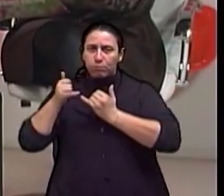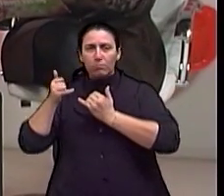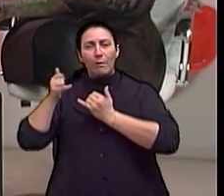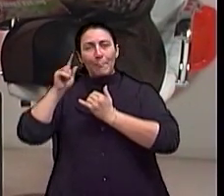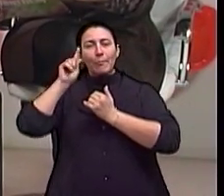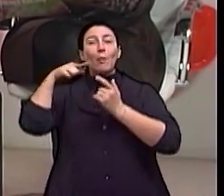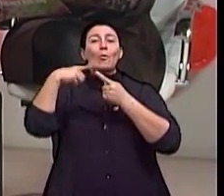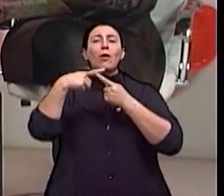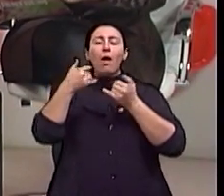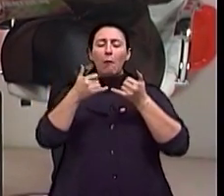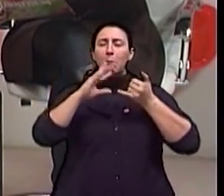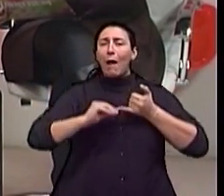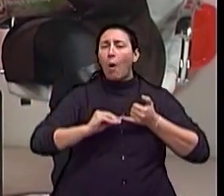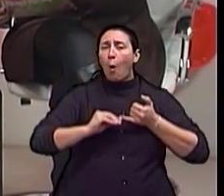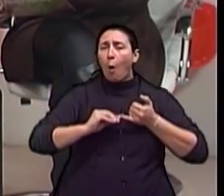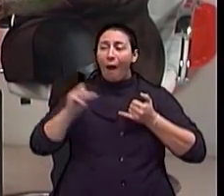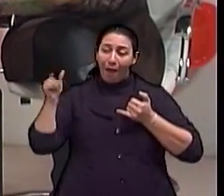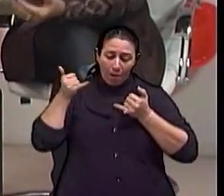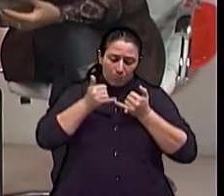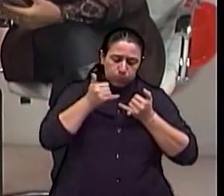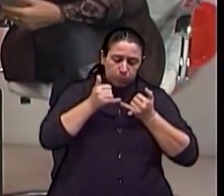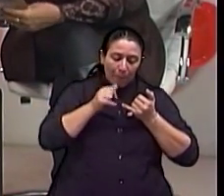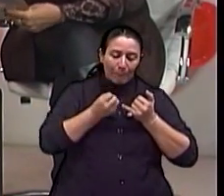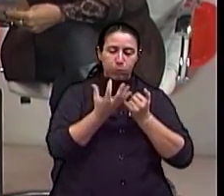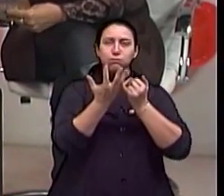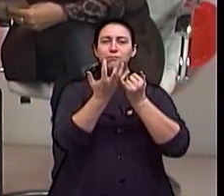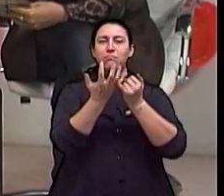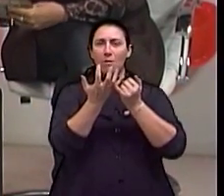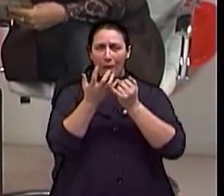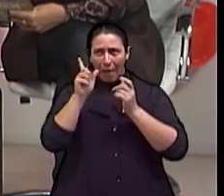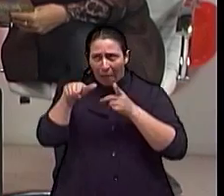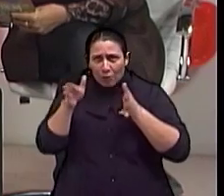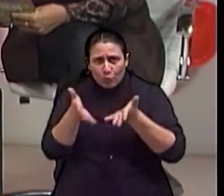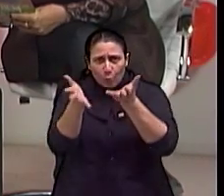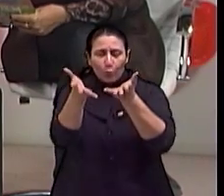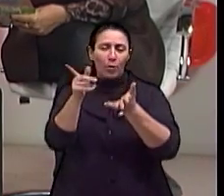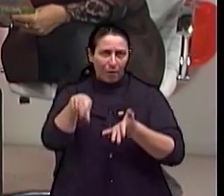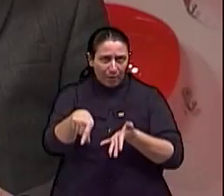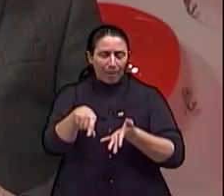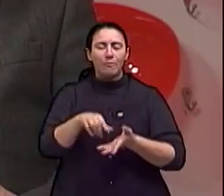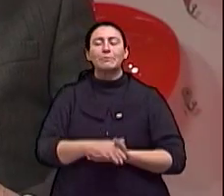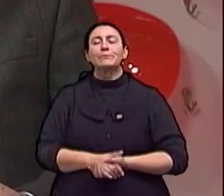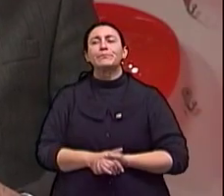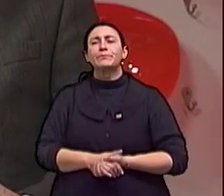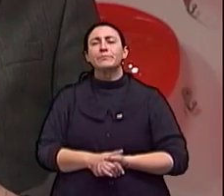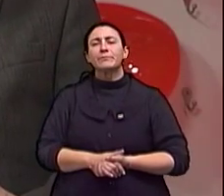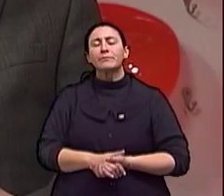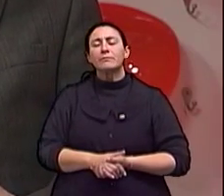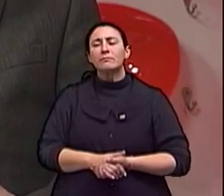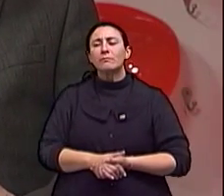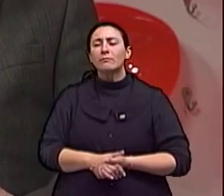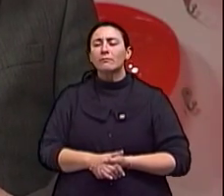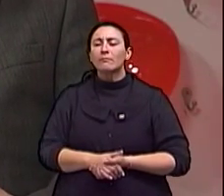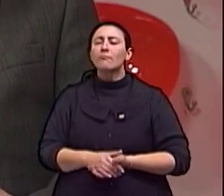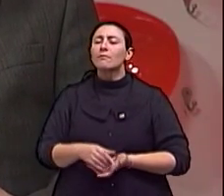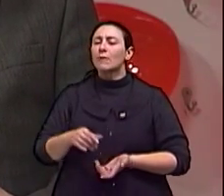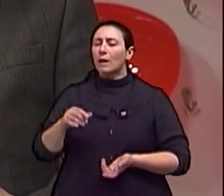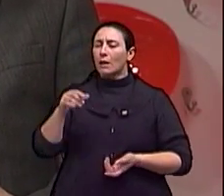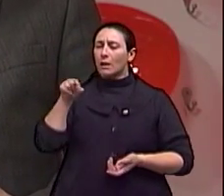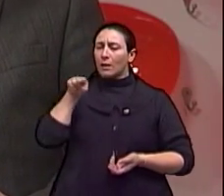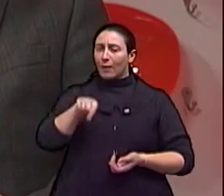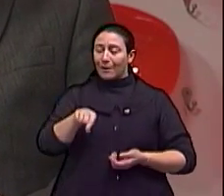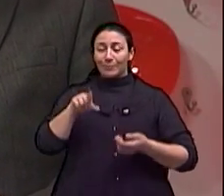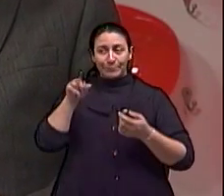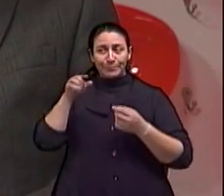àquele estágio anterior porque não está havendo a estimulação. Vamos falar um pouquinho mais disso? Claro. Os eletrodos são